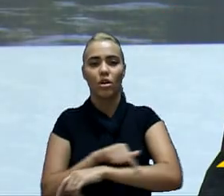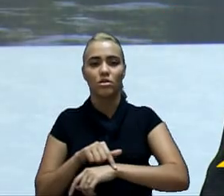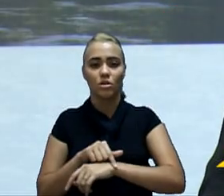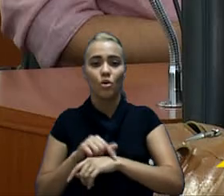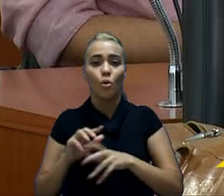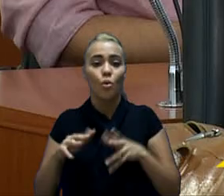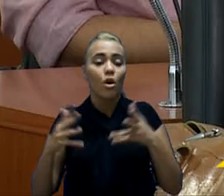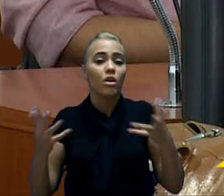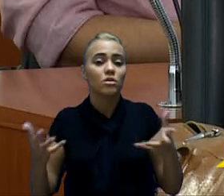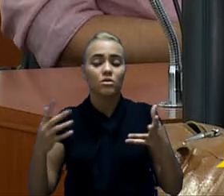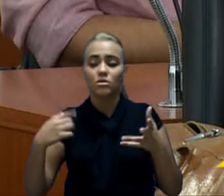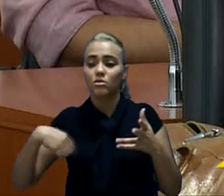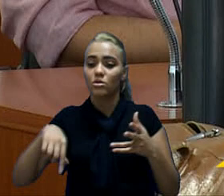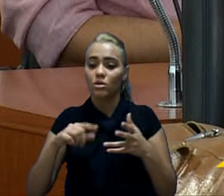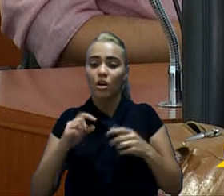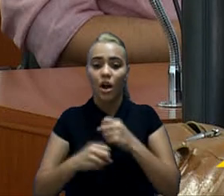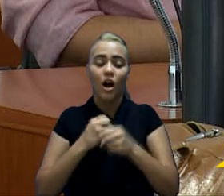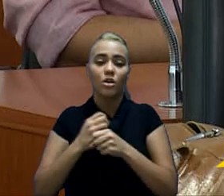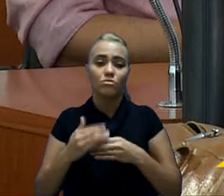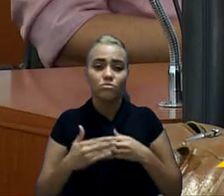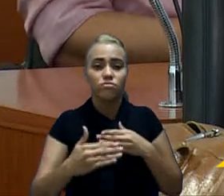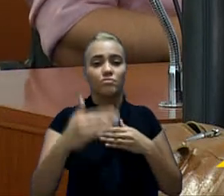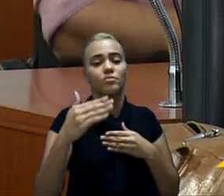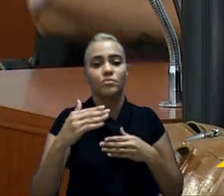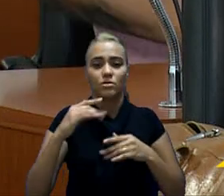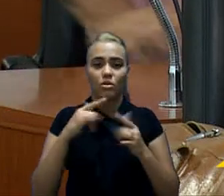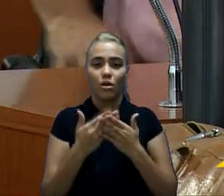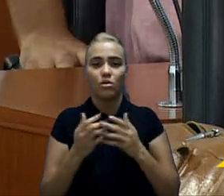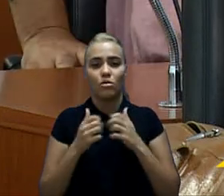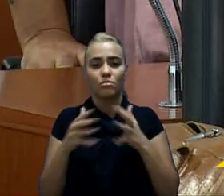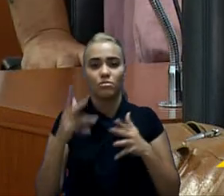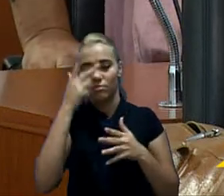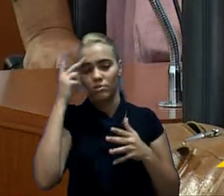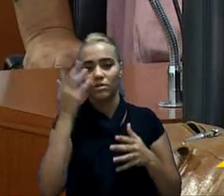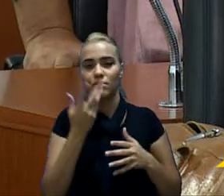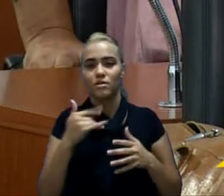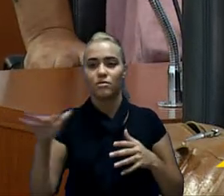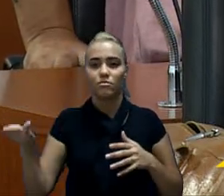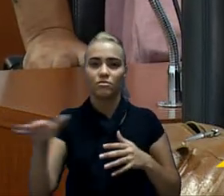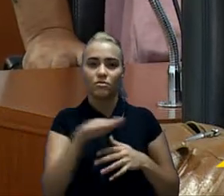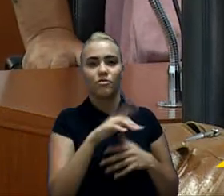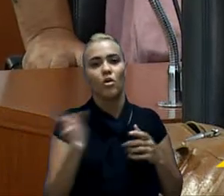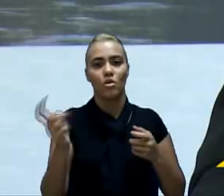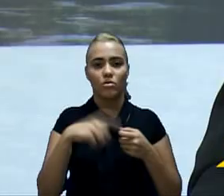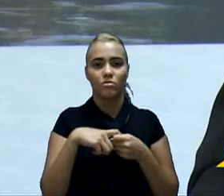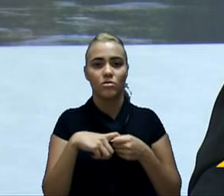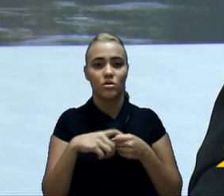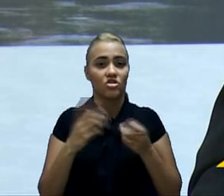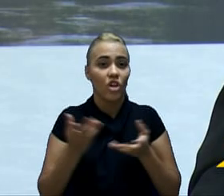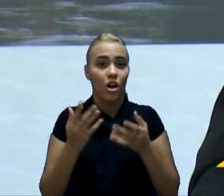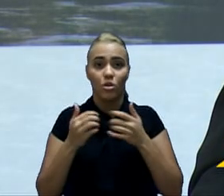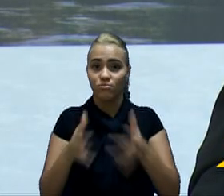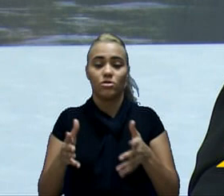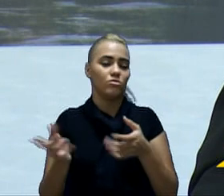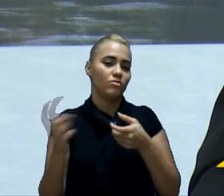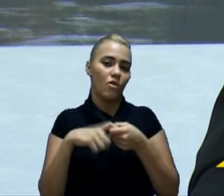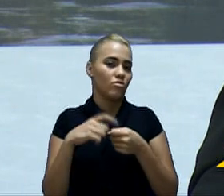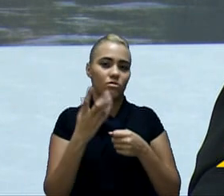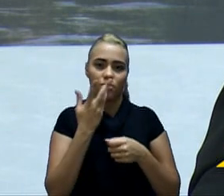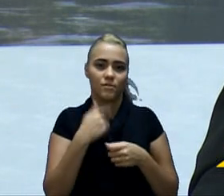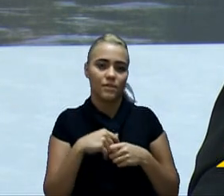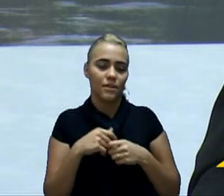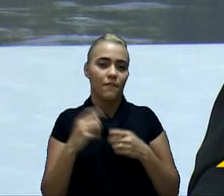acontecer? Nós temos aí o início do ano letivo preparado para agora, Márcio. Ou já, já começou o ano letivo.